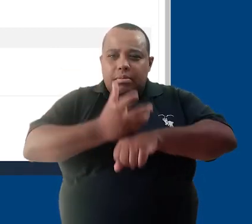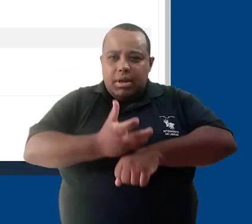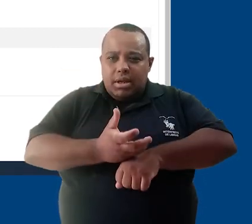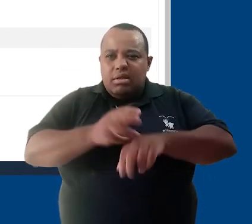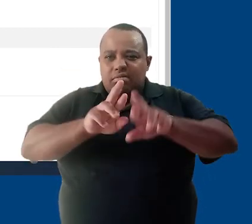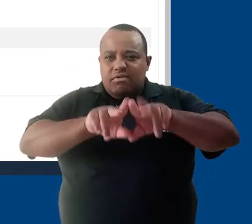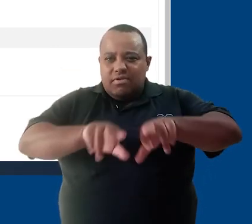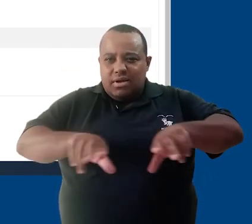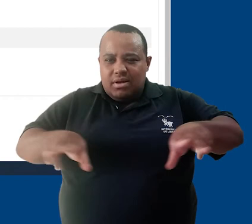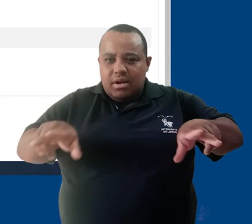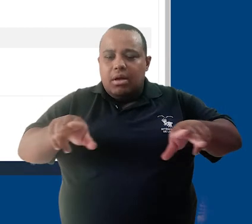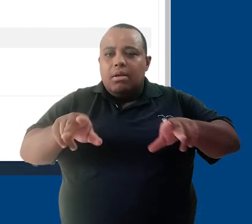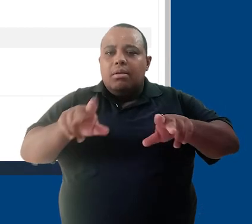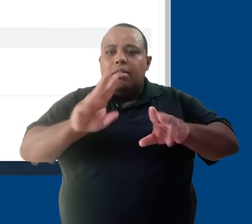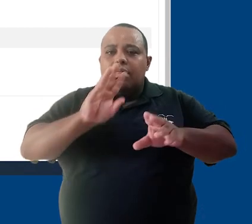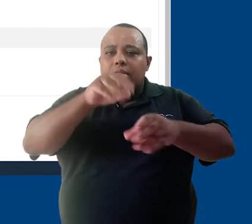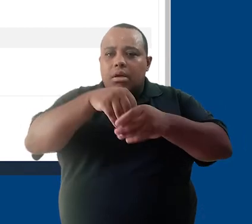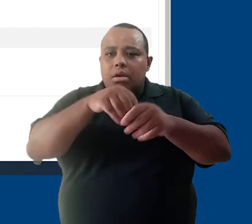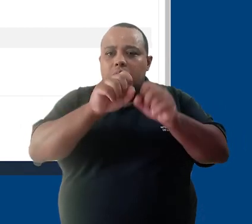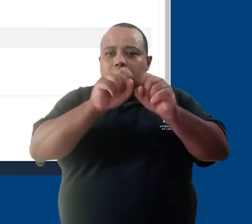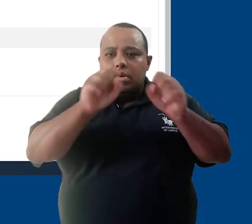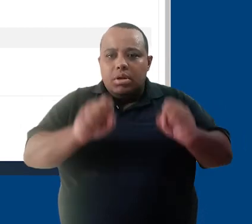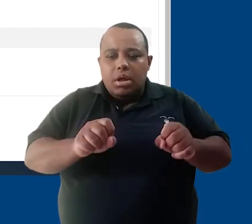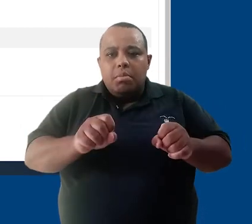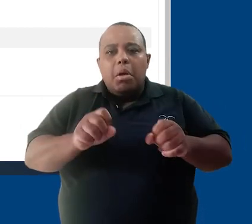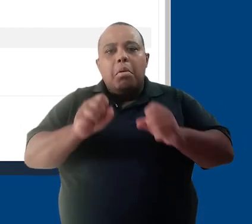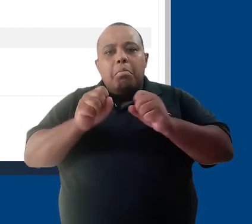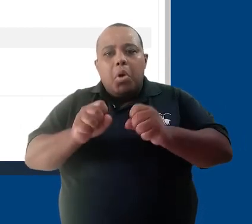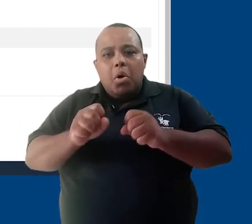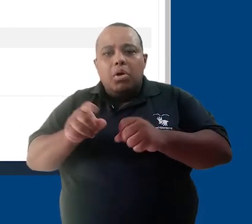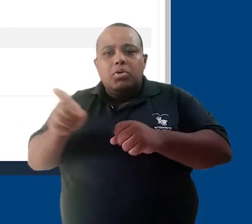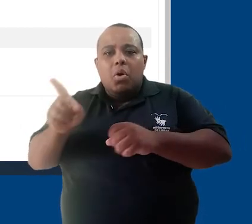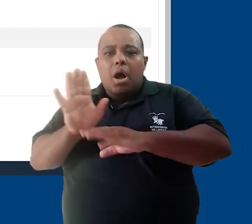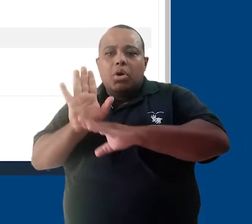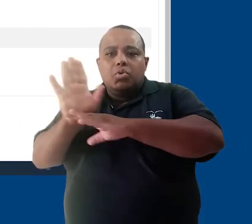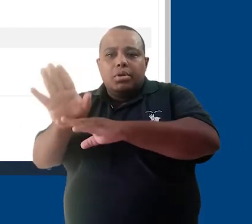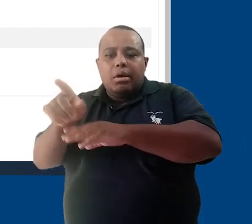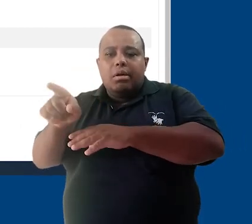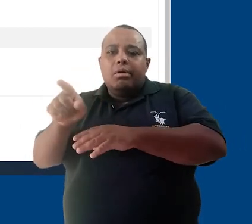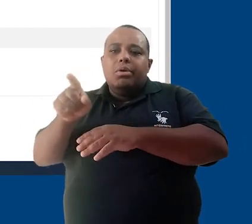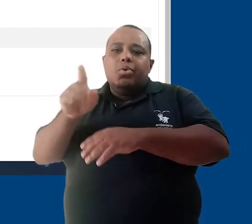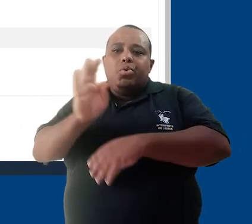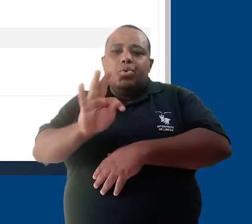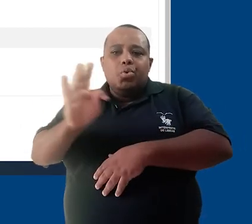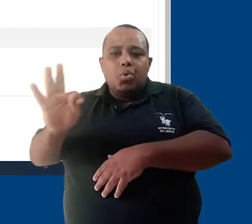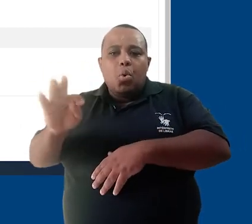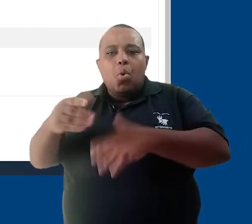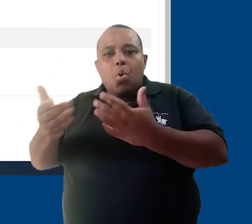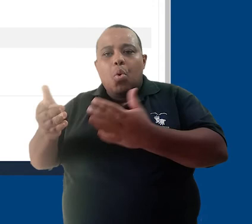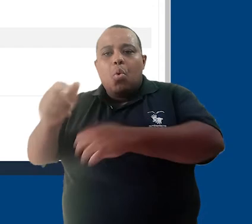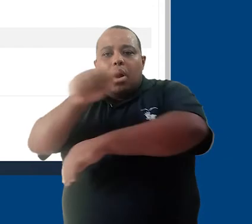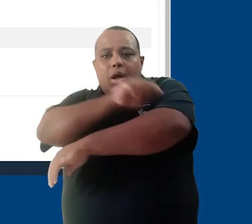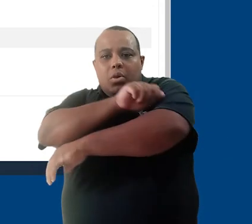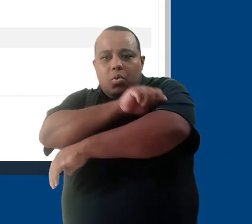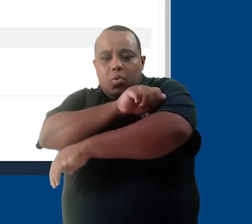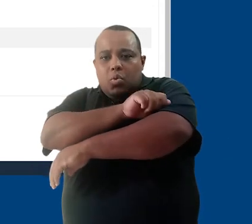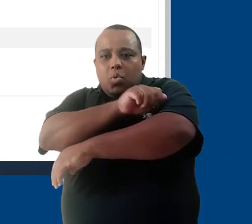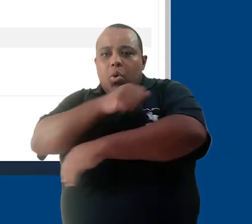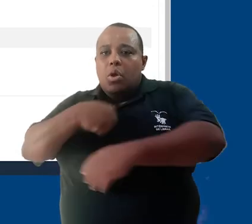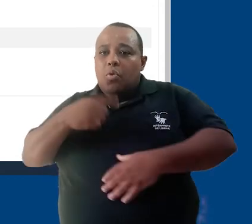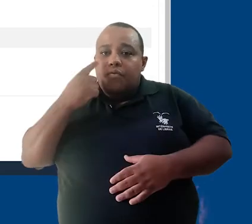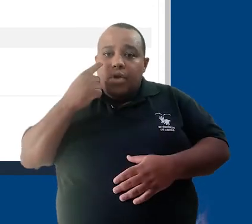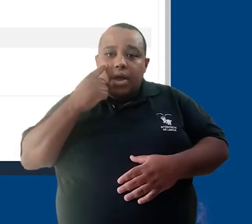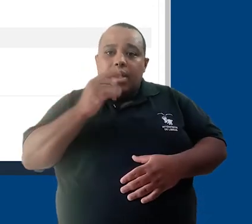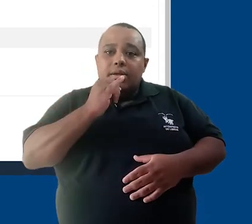disciplinas da plataforma, ele pode, junto a tutores e junto a estudantes, conferir